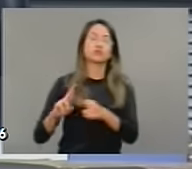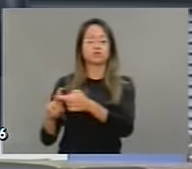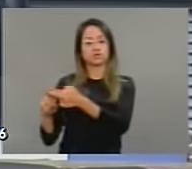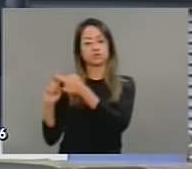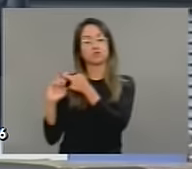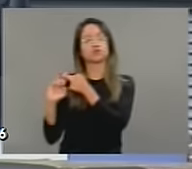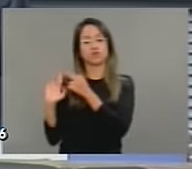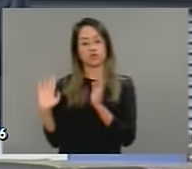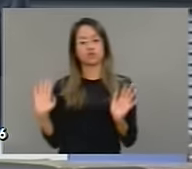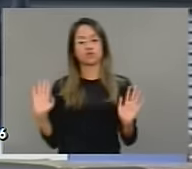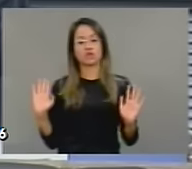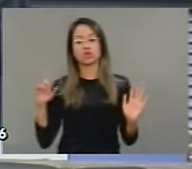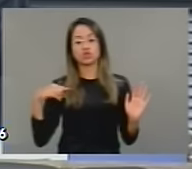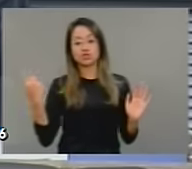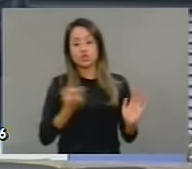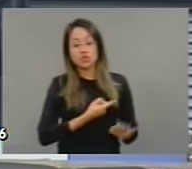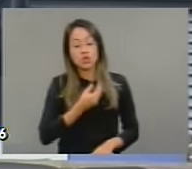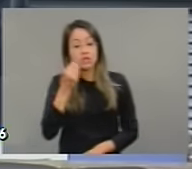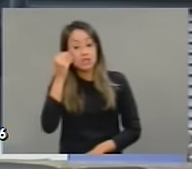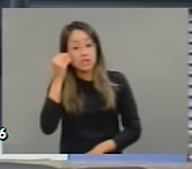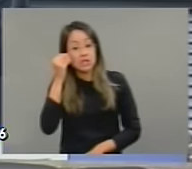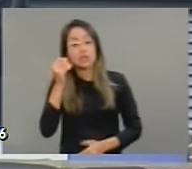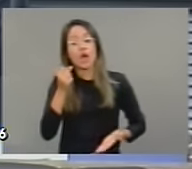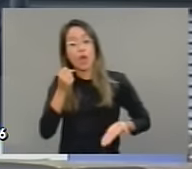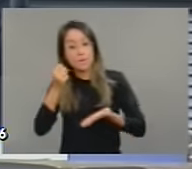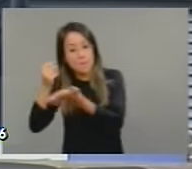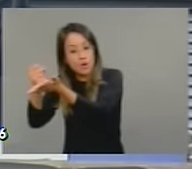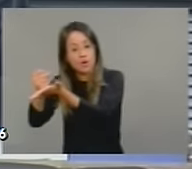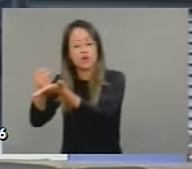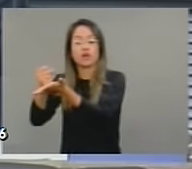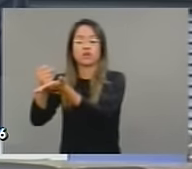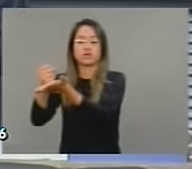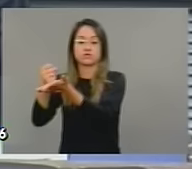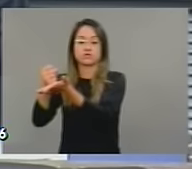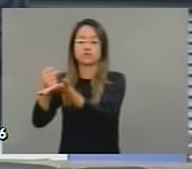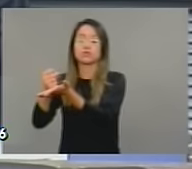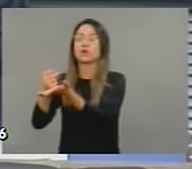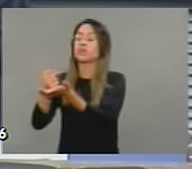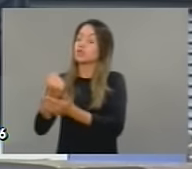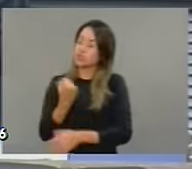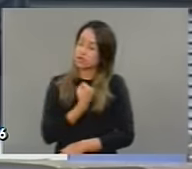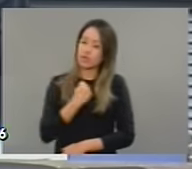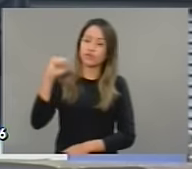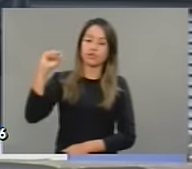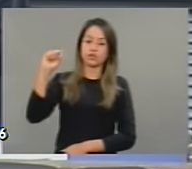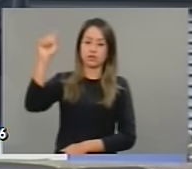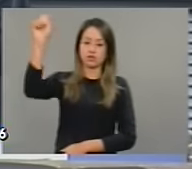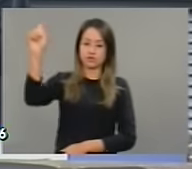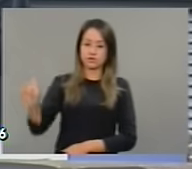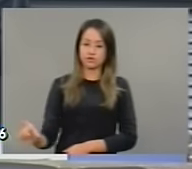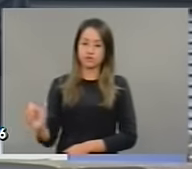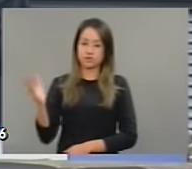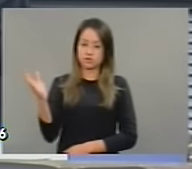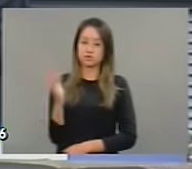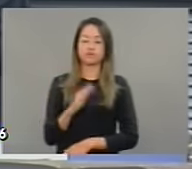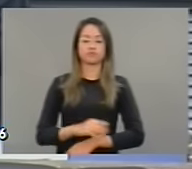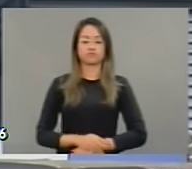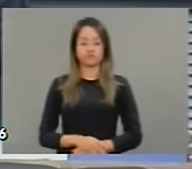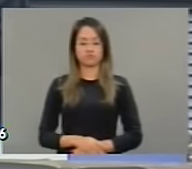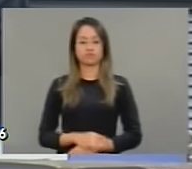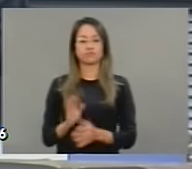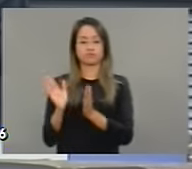iremos tentar apoiar aqueles que merecerem, mas principalmente esclarecer, assim como Vossa Excelência, tão bem faz. Então,